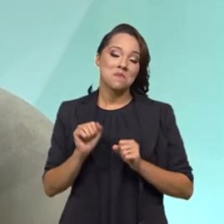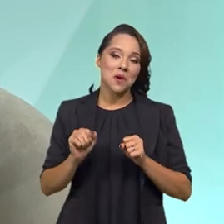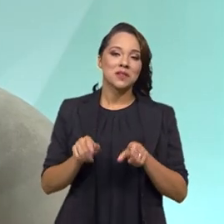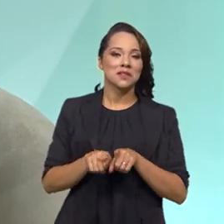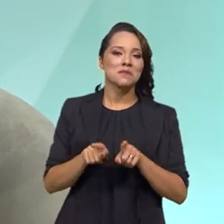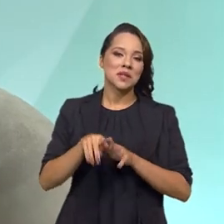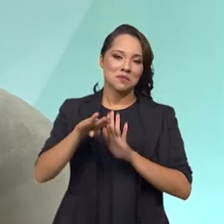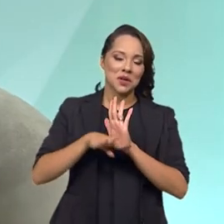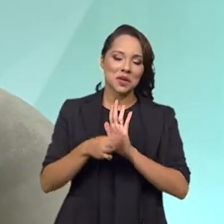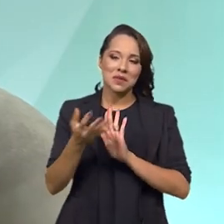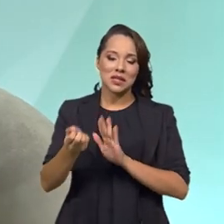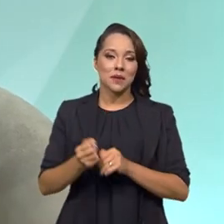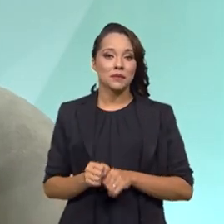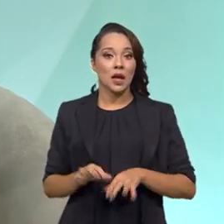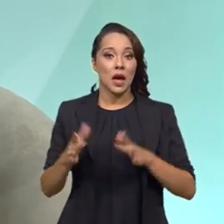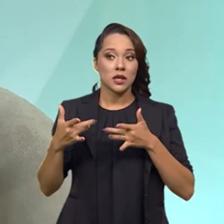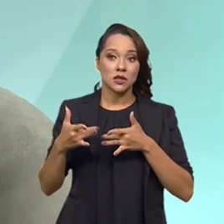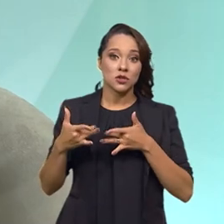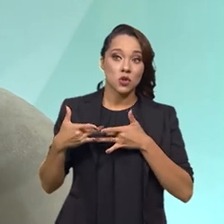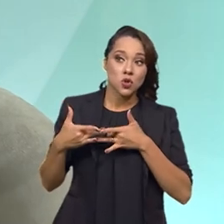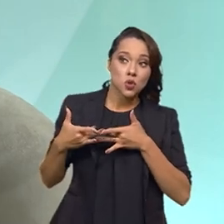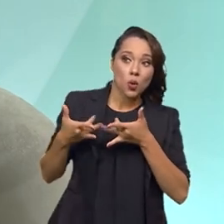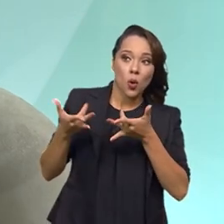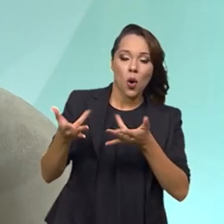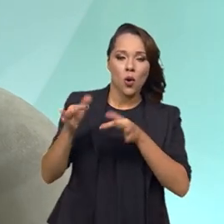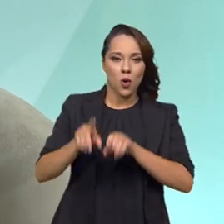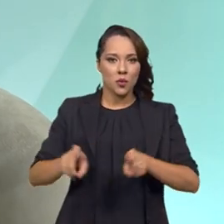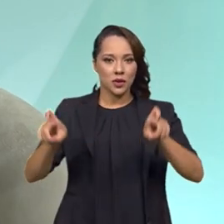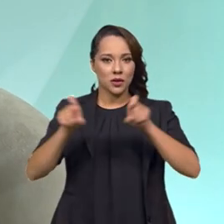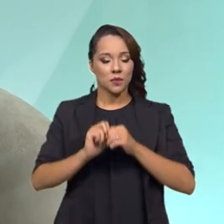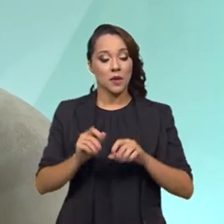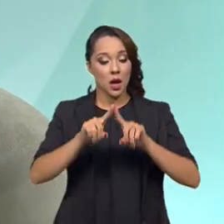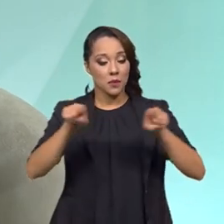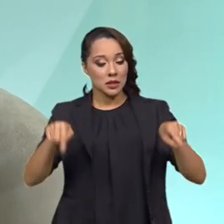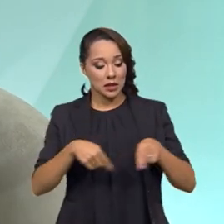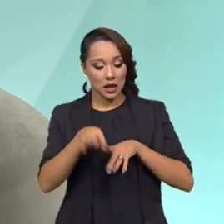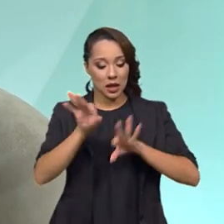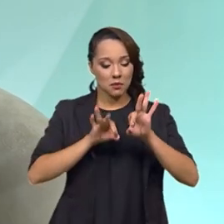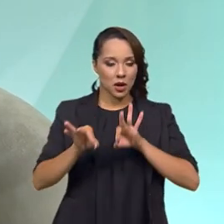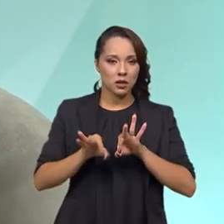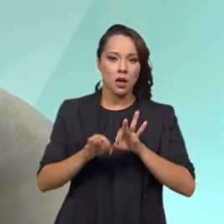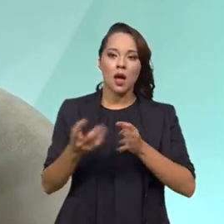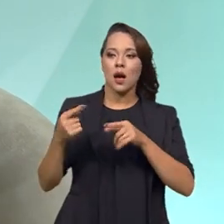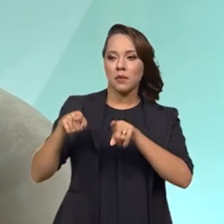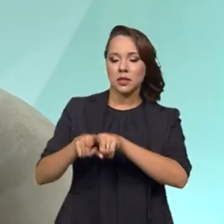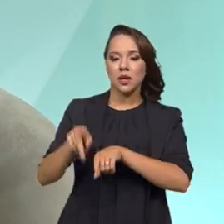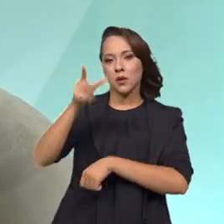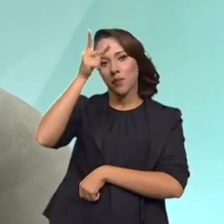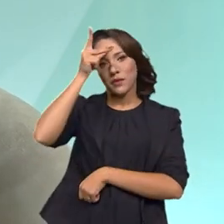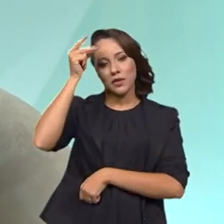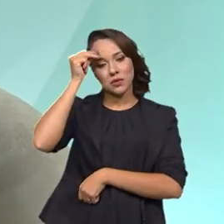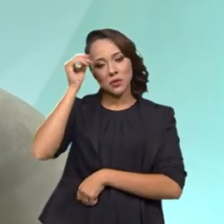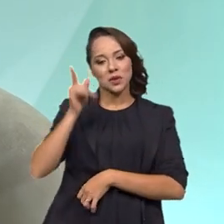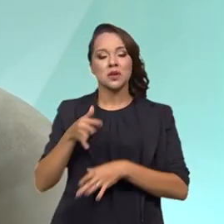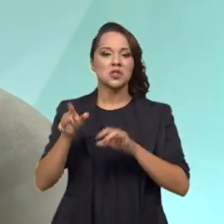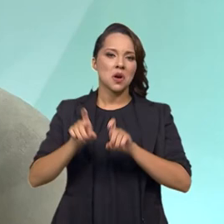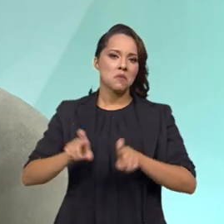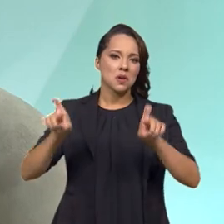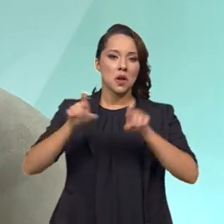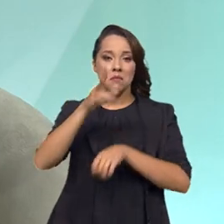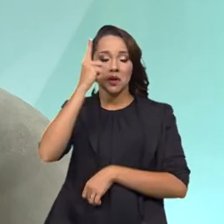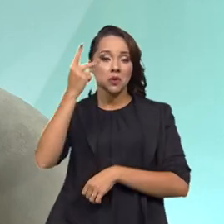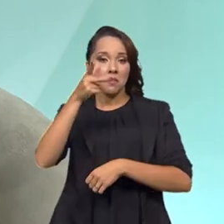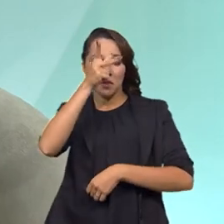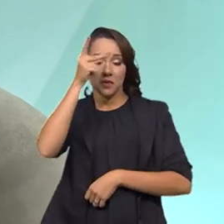receber esse programa. Nós doamos uma rede de computadores, é uma sala que é montada e, daí, a parceria com a prefeitura. É só um monitor, uma pessoa da